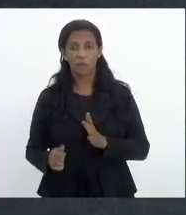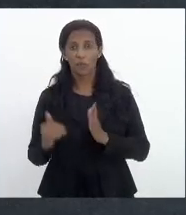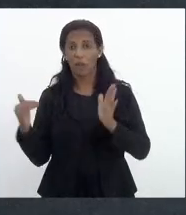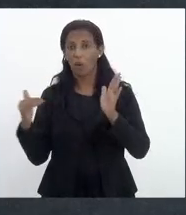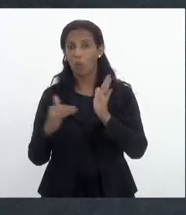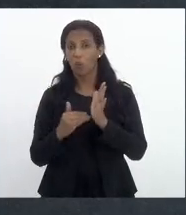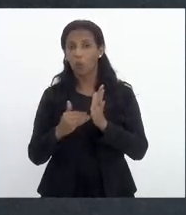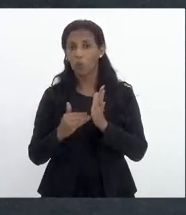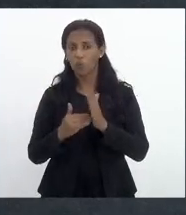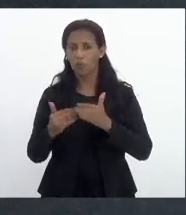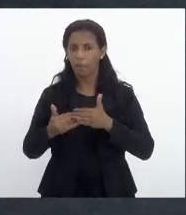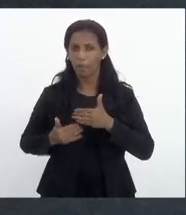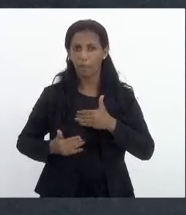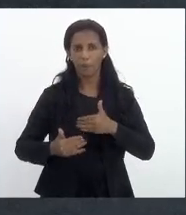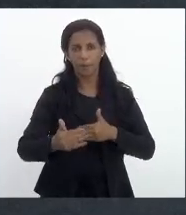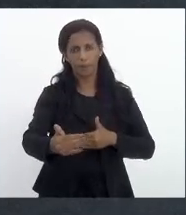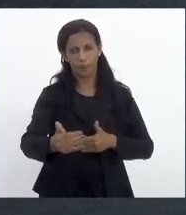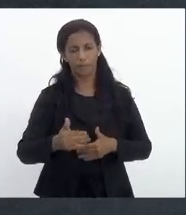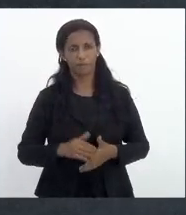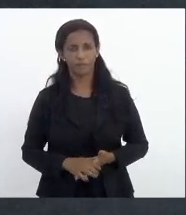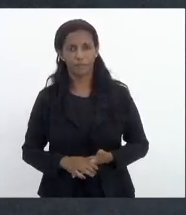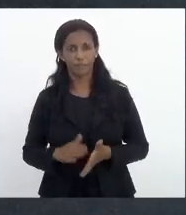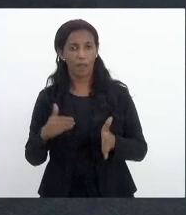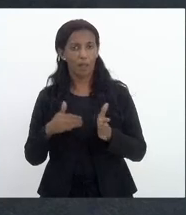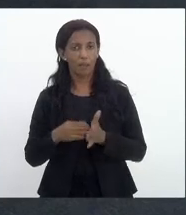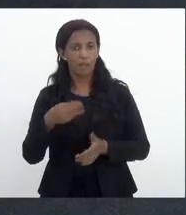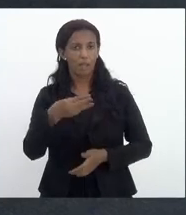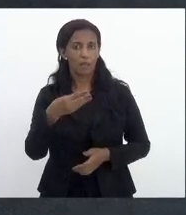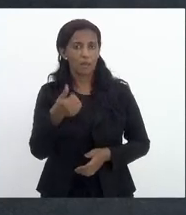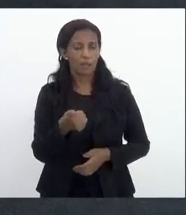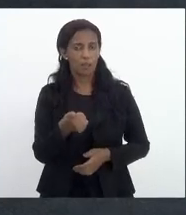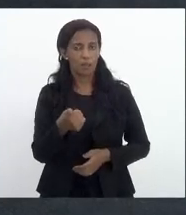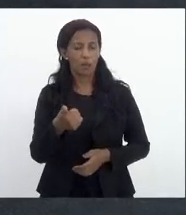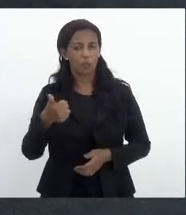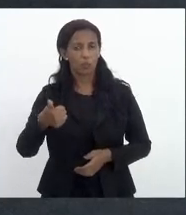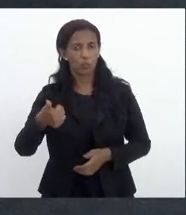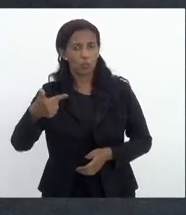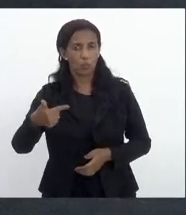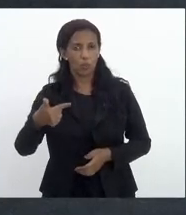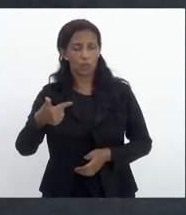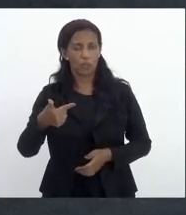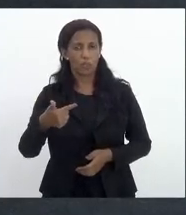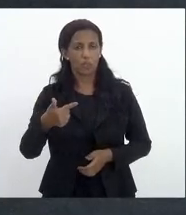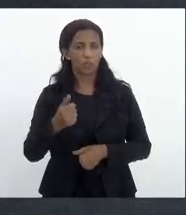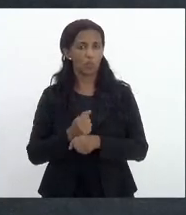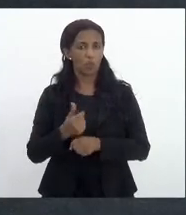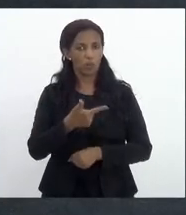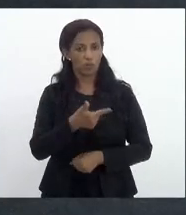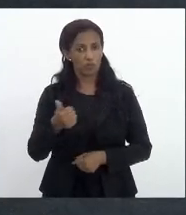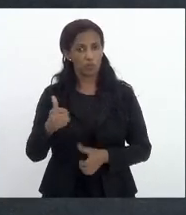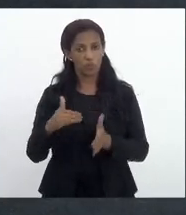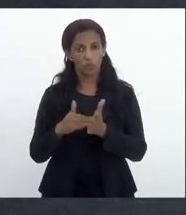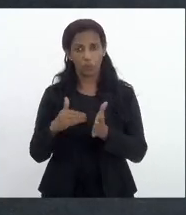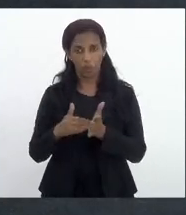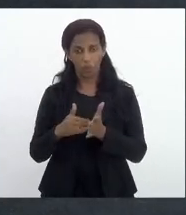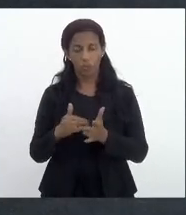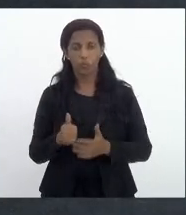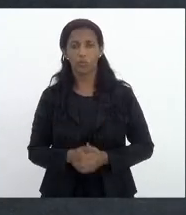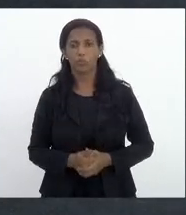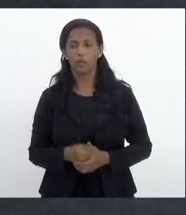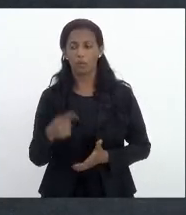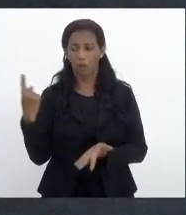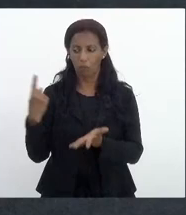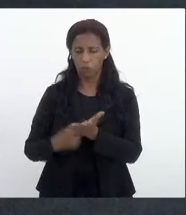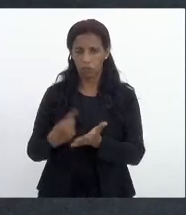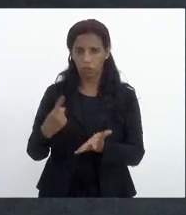prorrogação até 31 do 12 de 21 foi a última fez parte desse